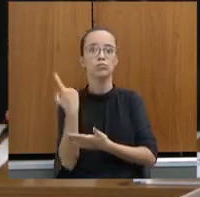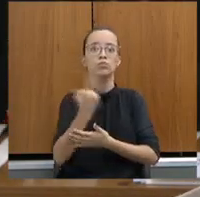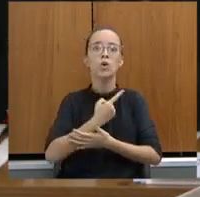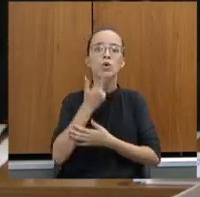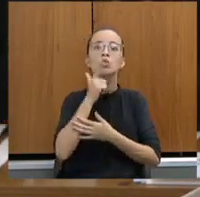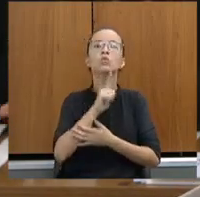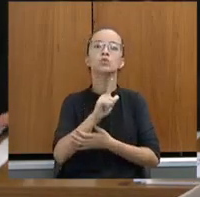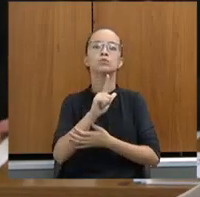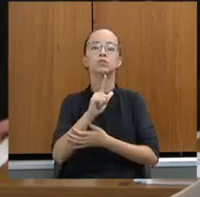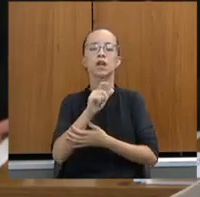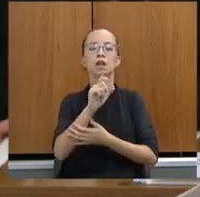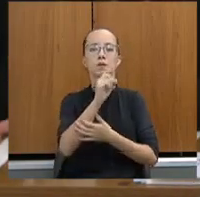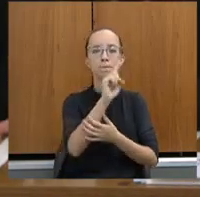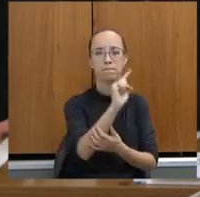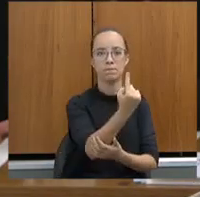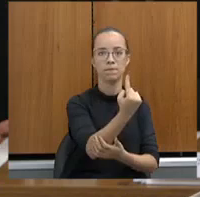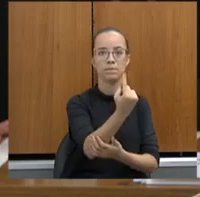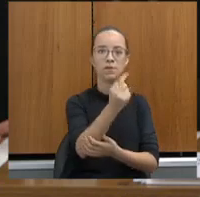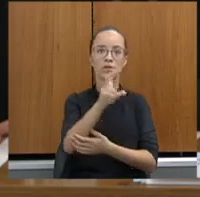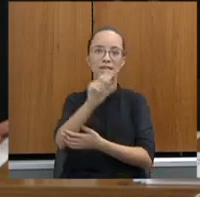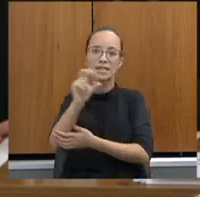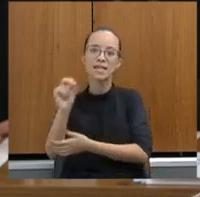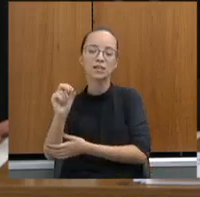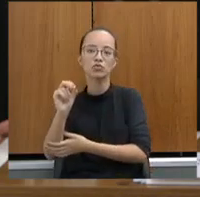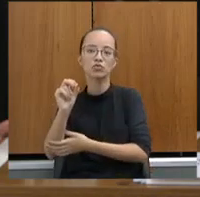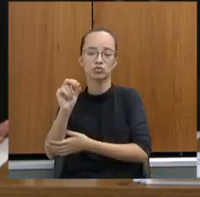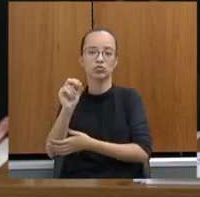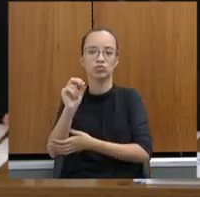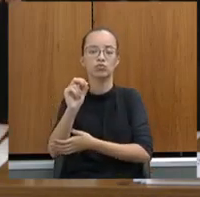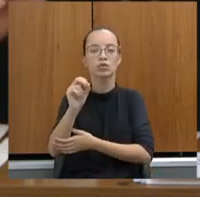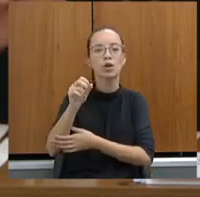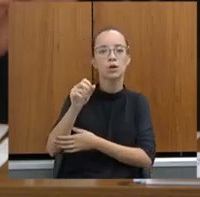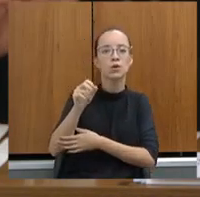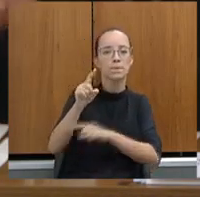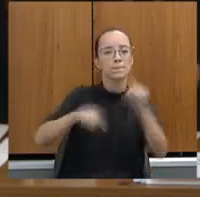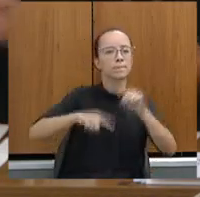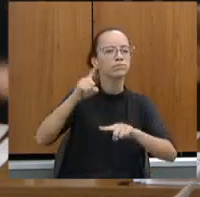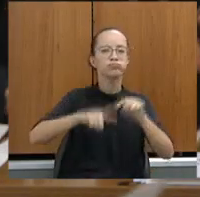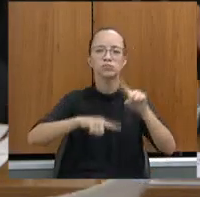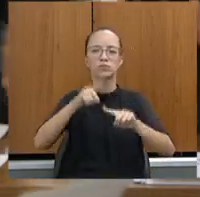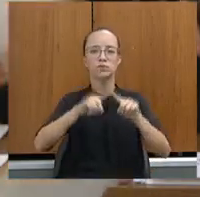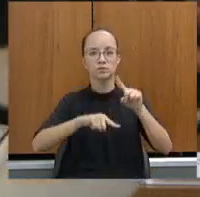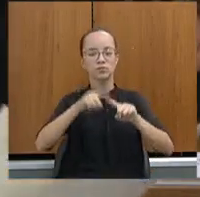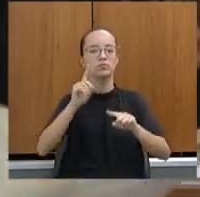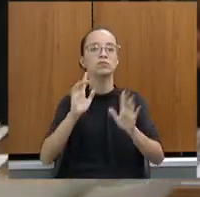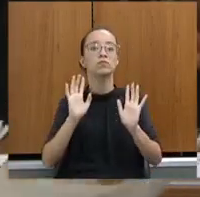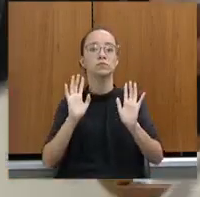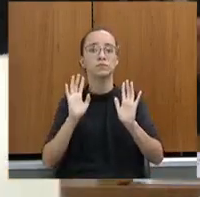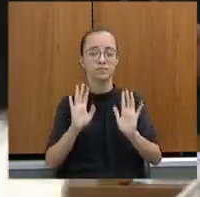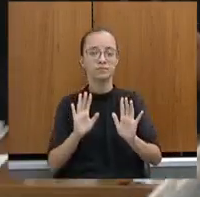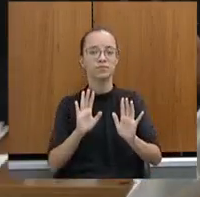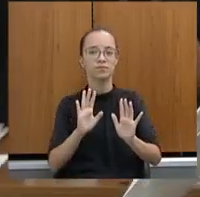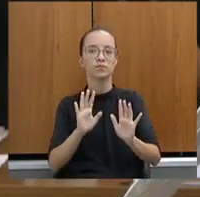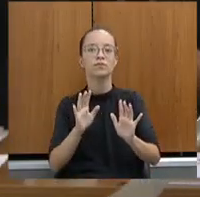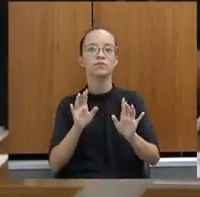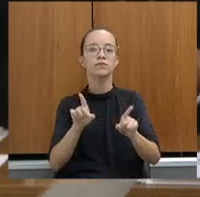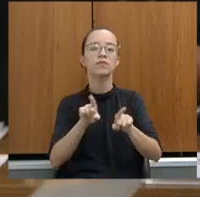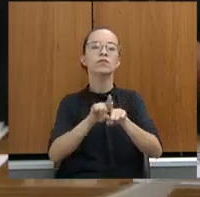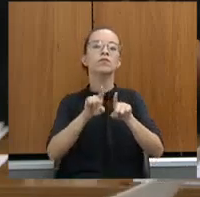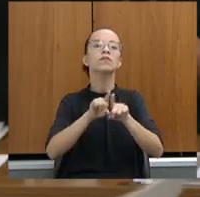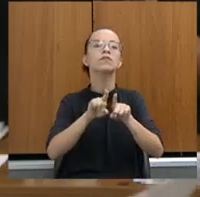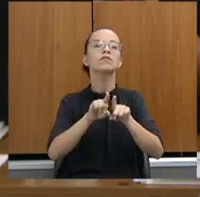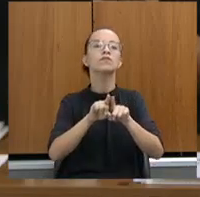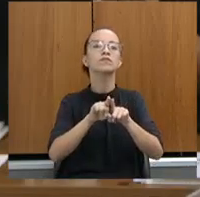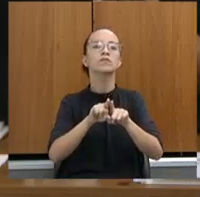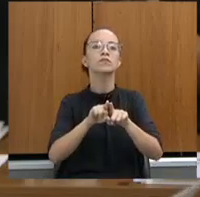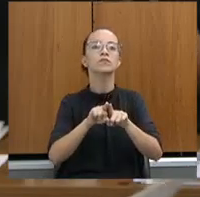fazer a aquisição de 1.500 beretas que já chegaram para a Polícia Penal. Não só as 1.500 beretas, mas também vem as glocks, que a turma gosta,